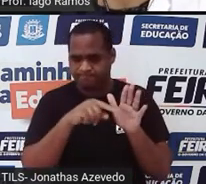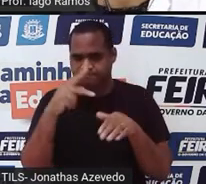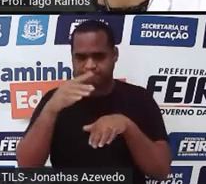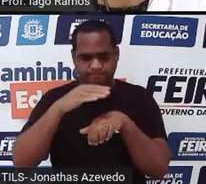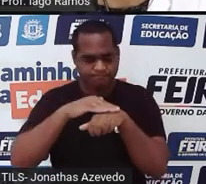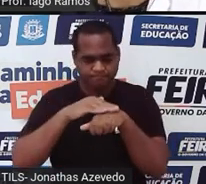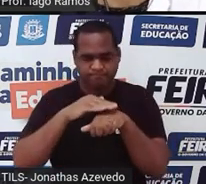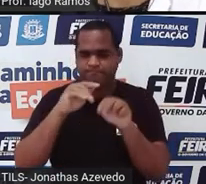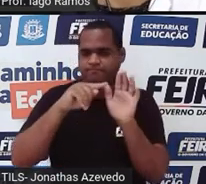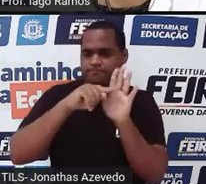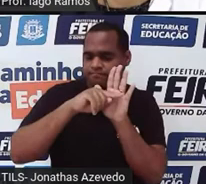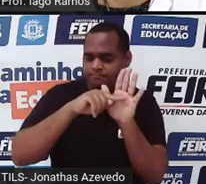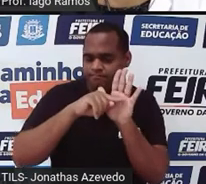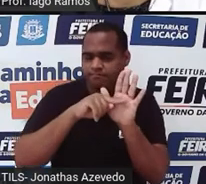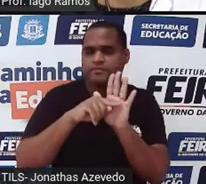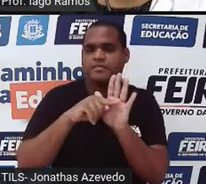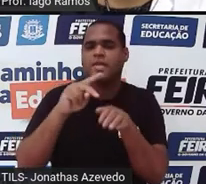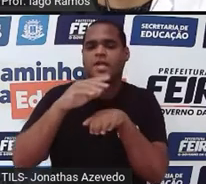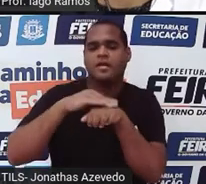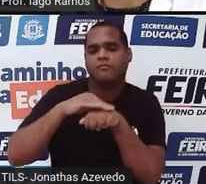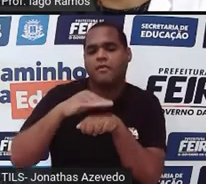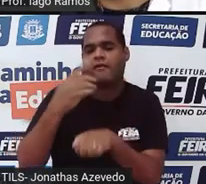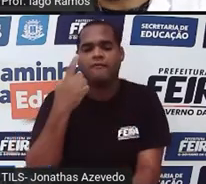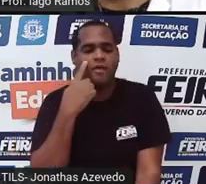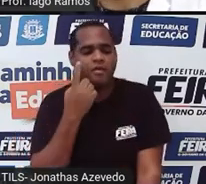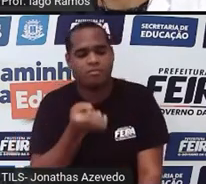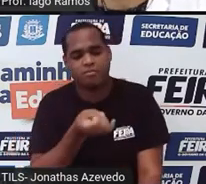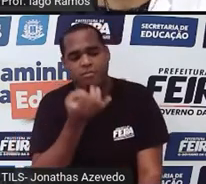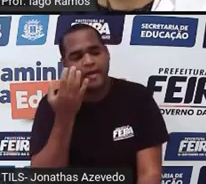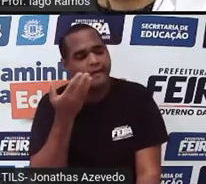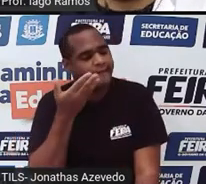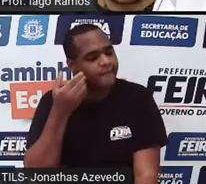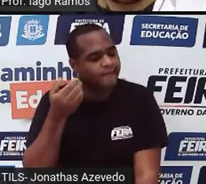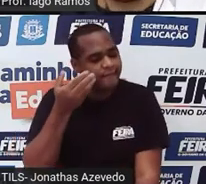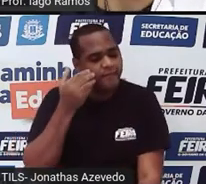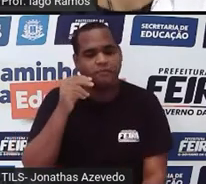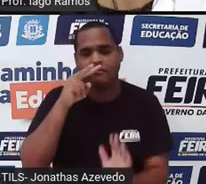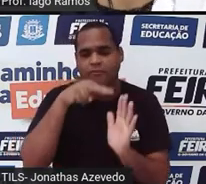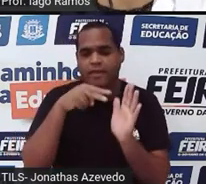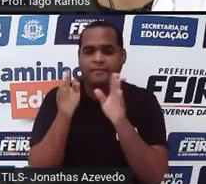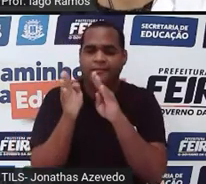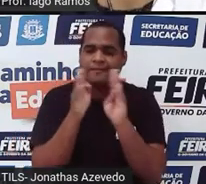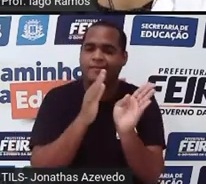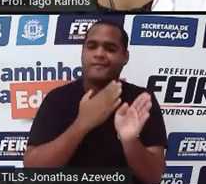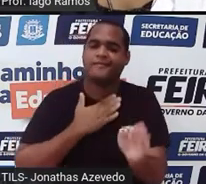Investigar exige de nós olhar, observar, ler com calma.